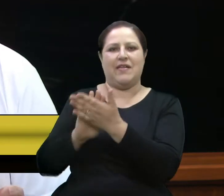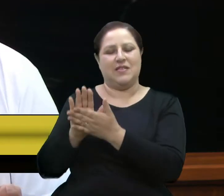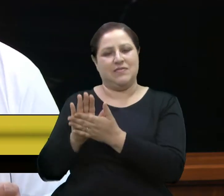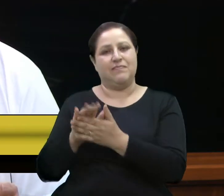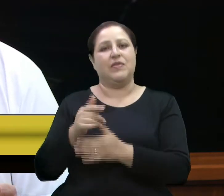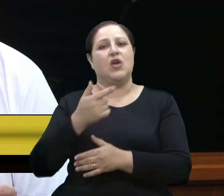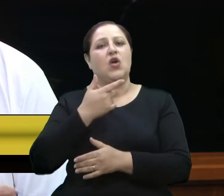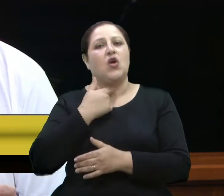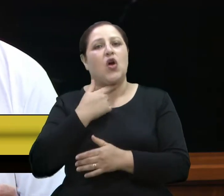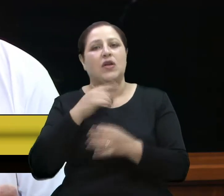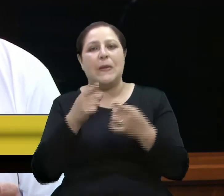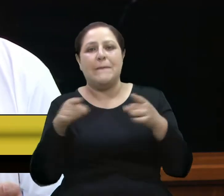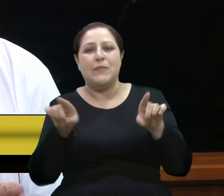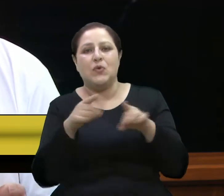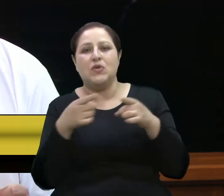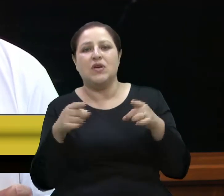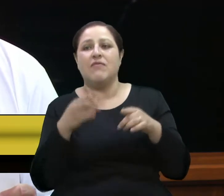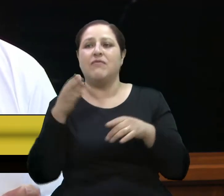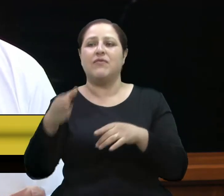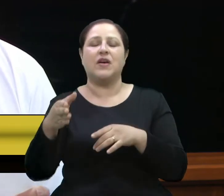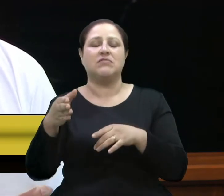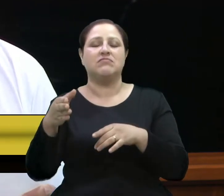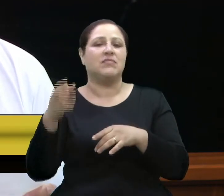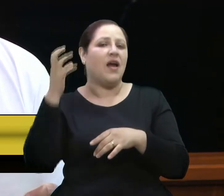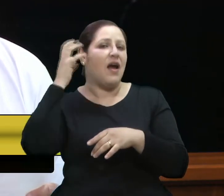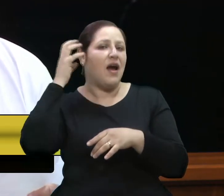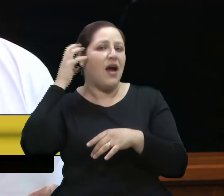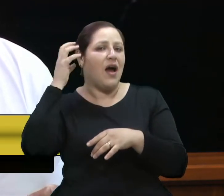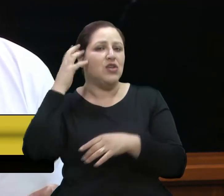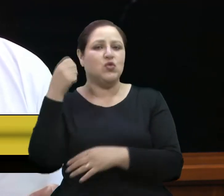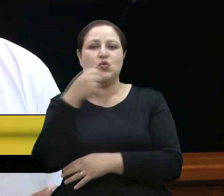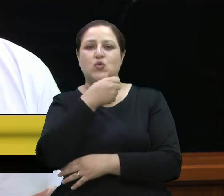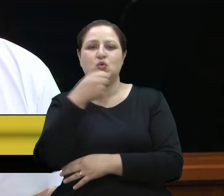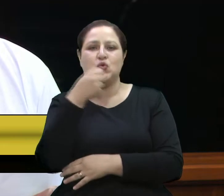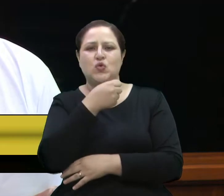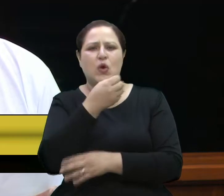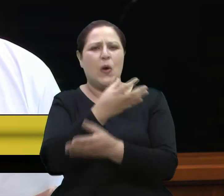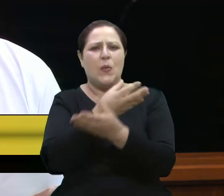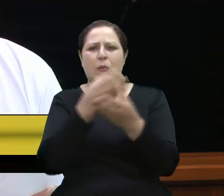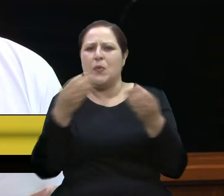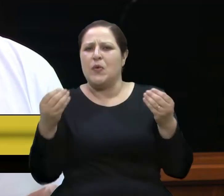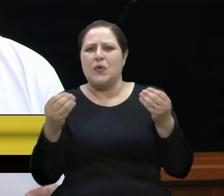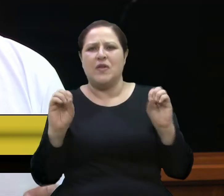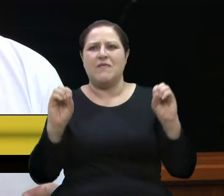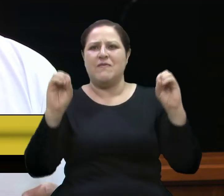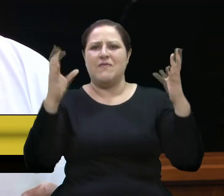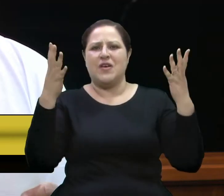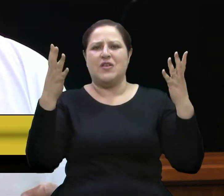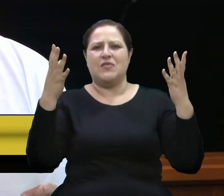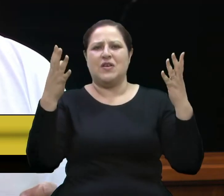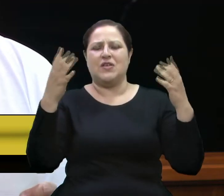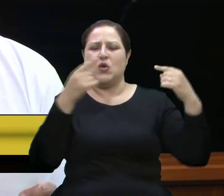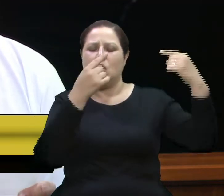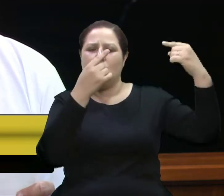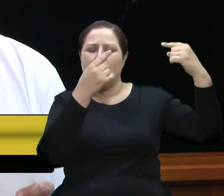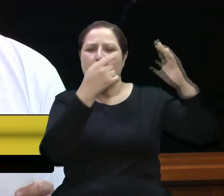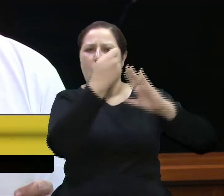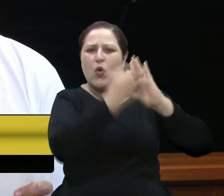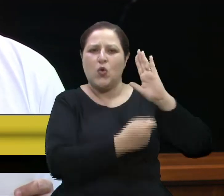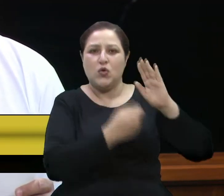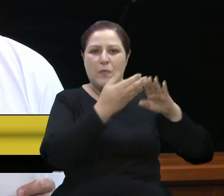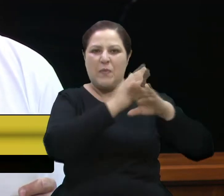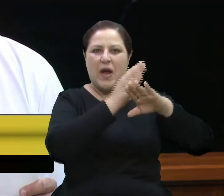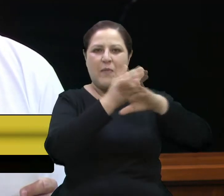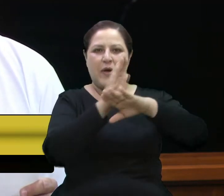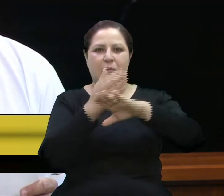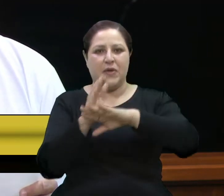levou a programa de rádios. Cantora na Rádio Caxias, foi vencedora de muitos festivais. Também trabalhou como tecelã e tornou